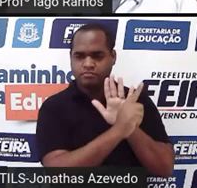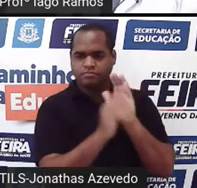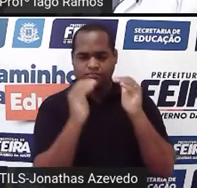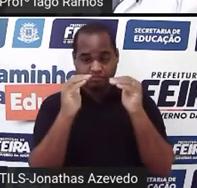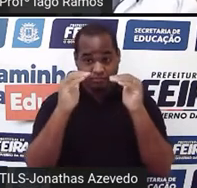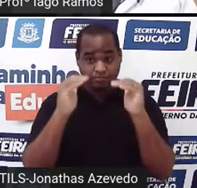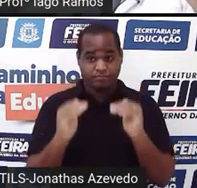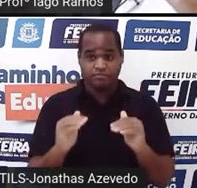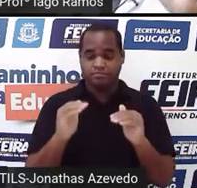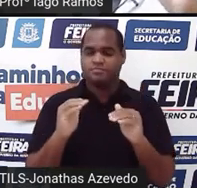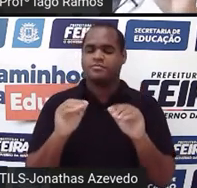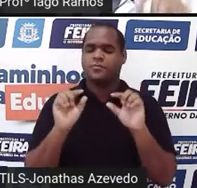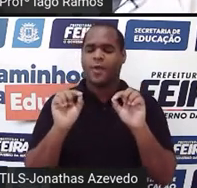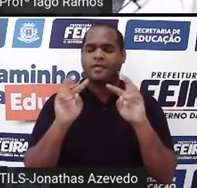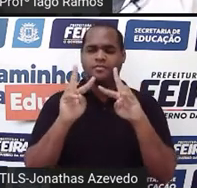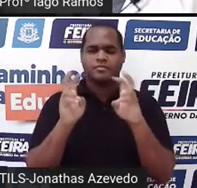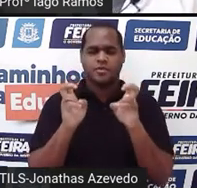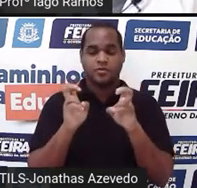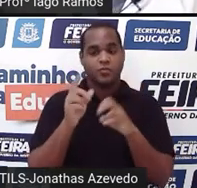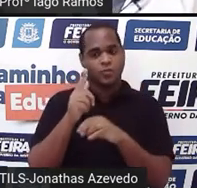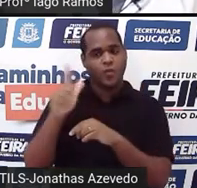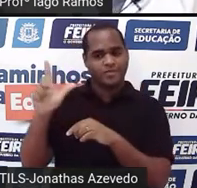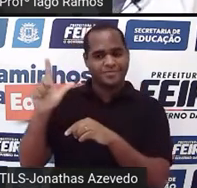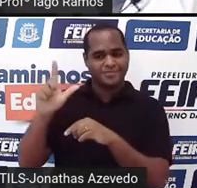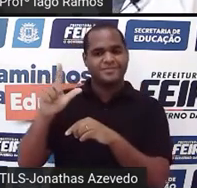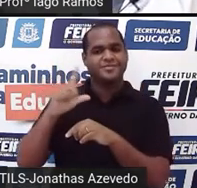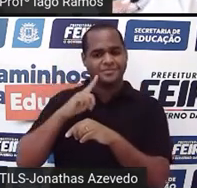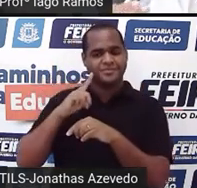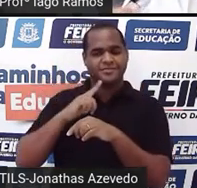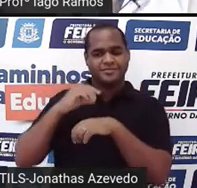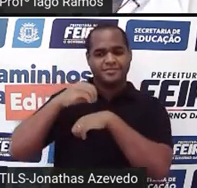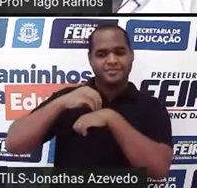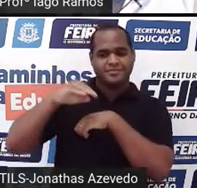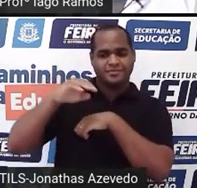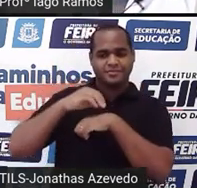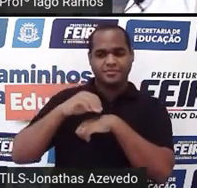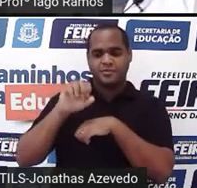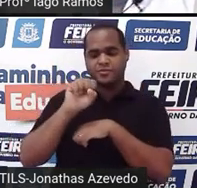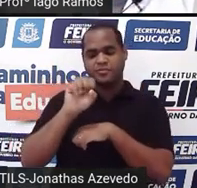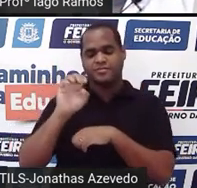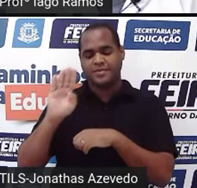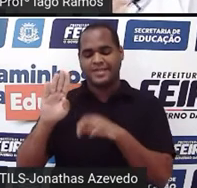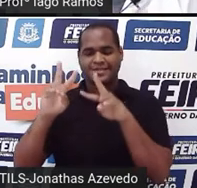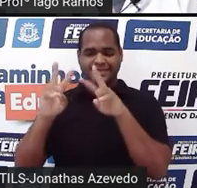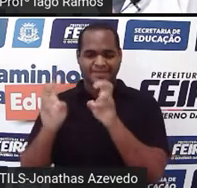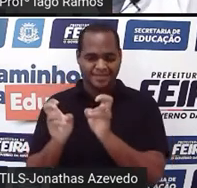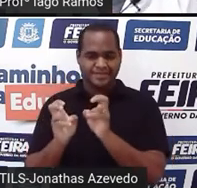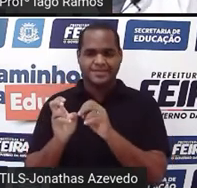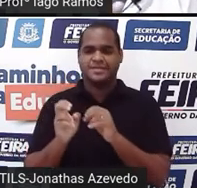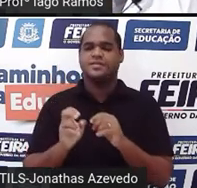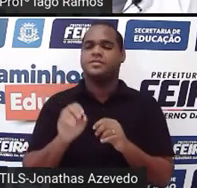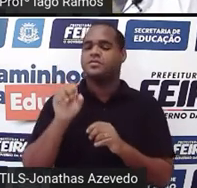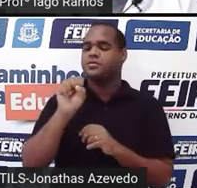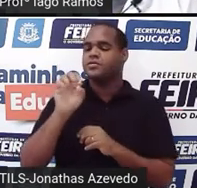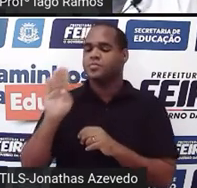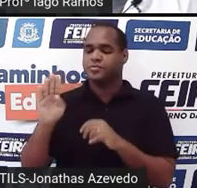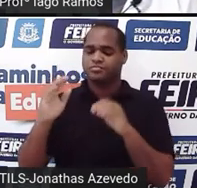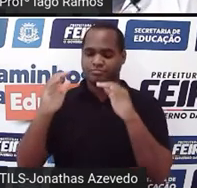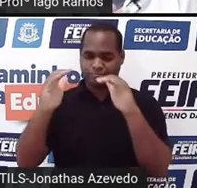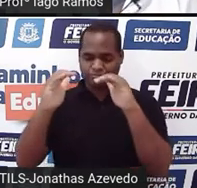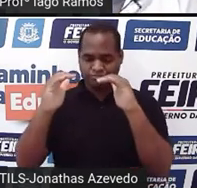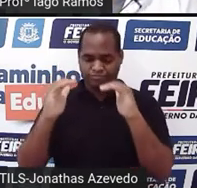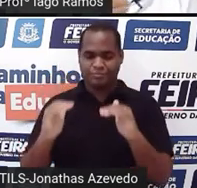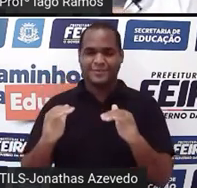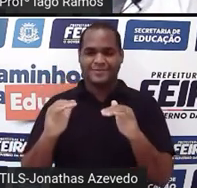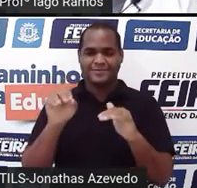título, tem uma outra informação que é chamada de subtítulo. E sub significa abaixo, ó.